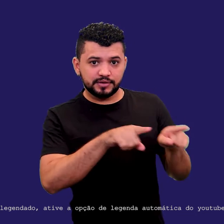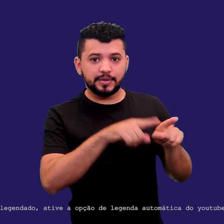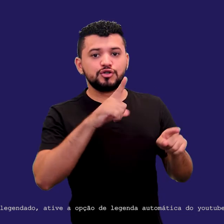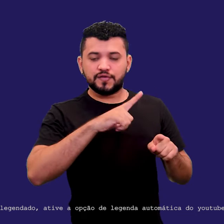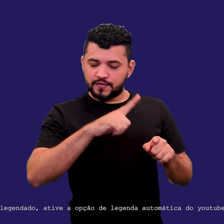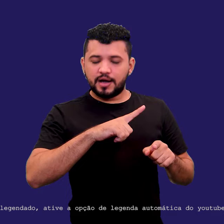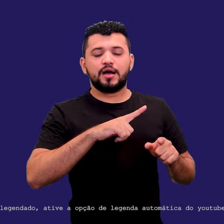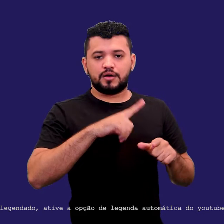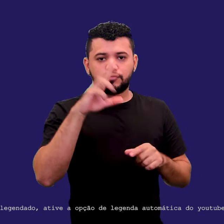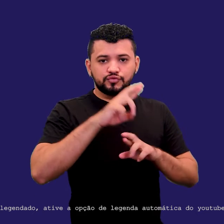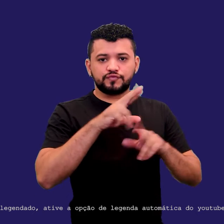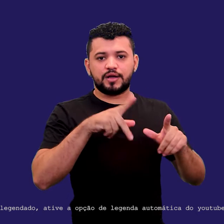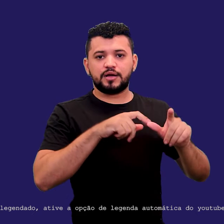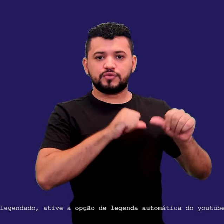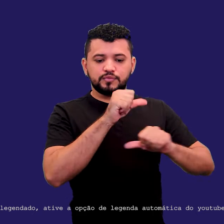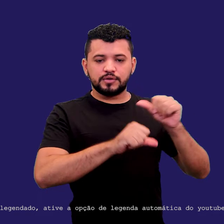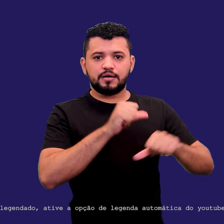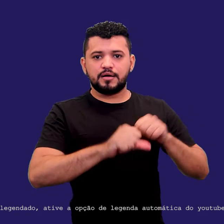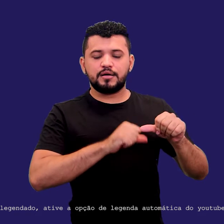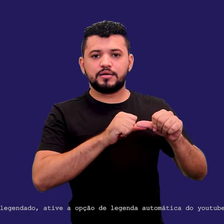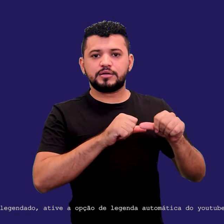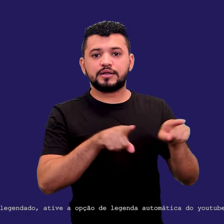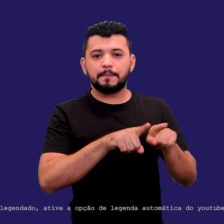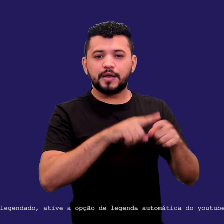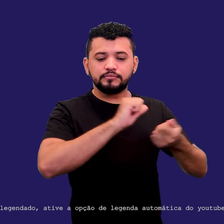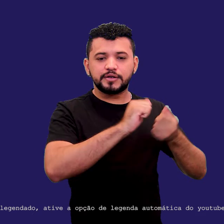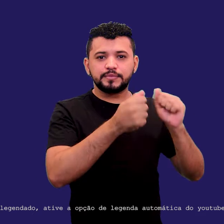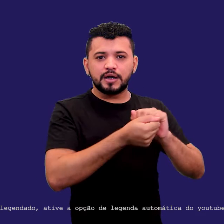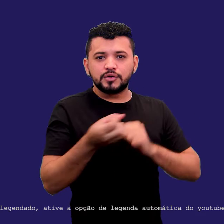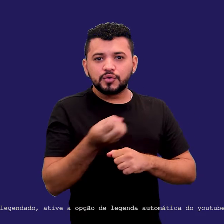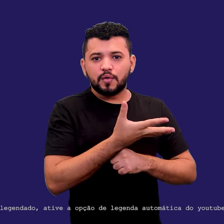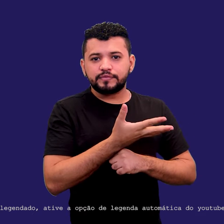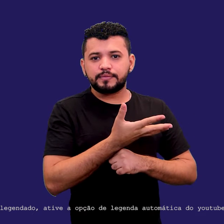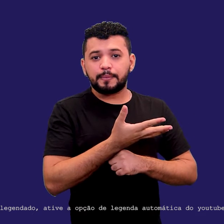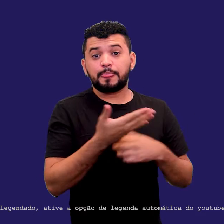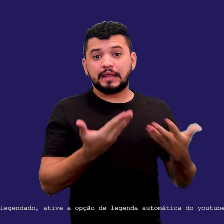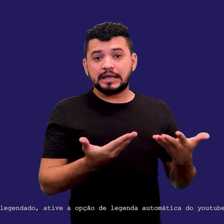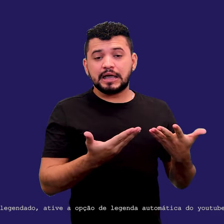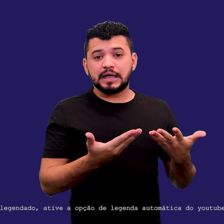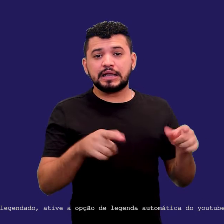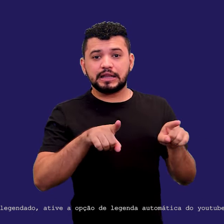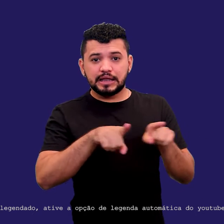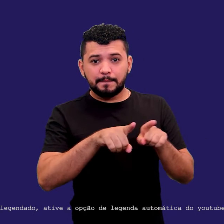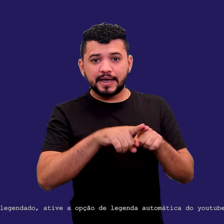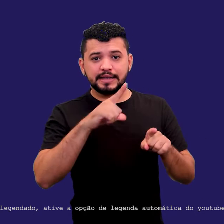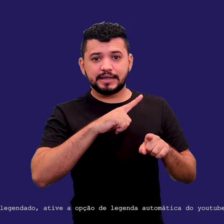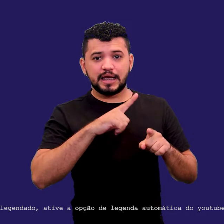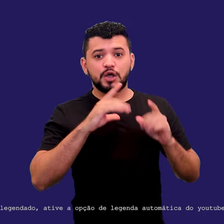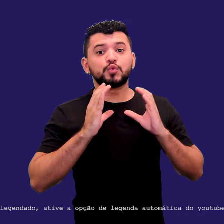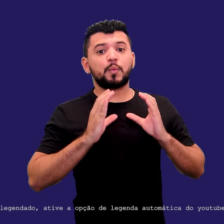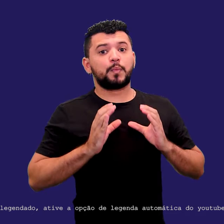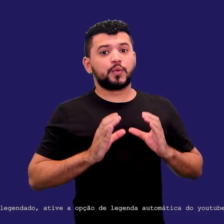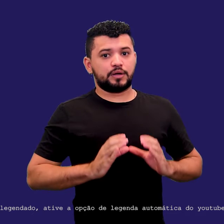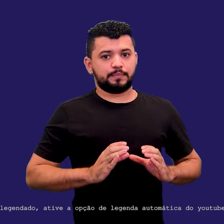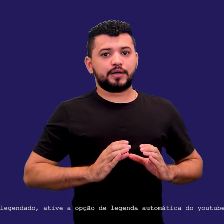de mudança e de adaptabilidade para esse novo, mas principalmente as soft skills, né? As competências comportamentais.